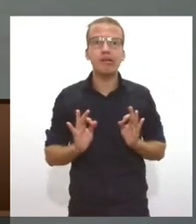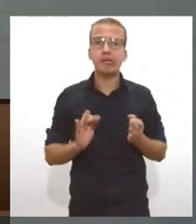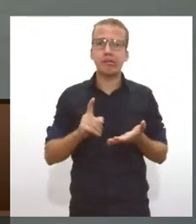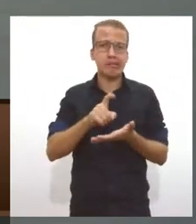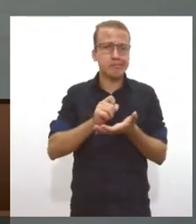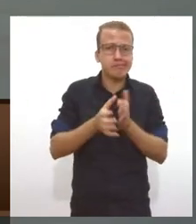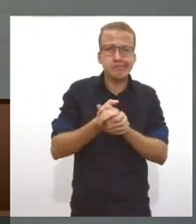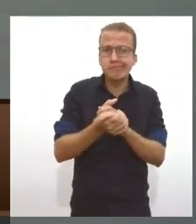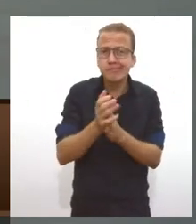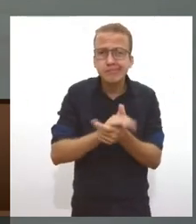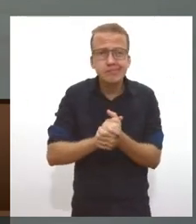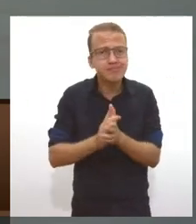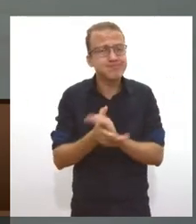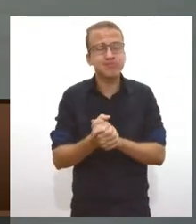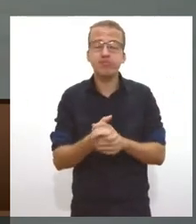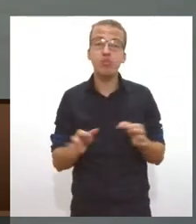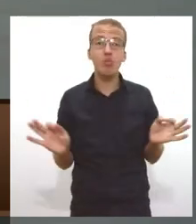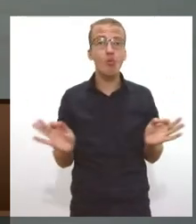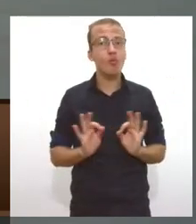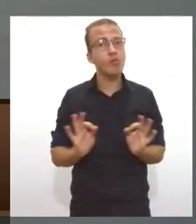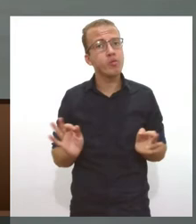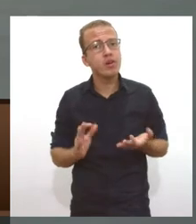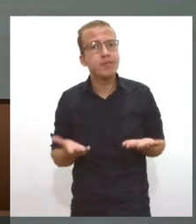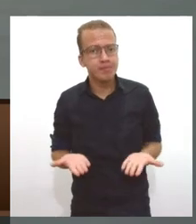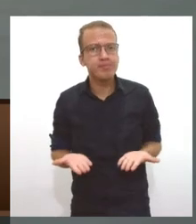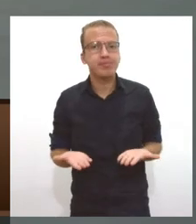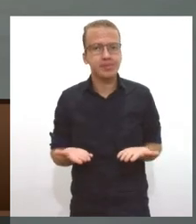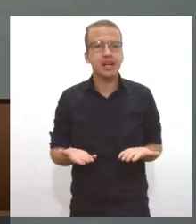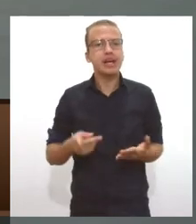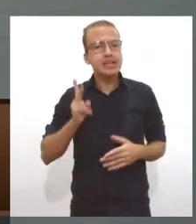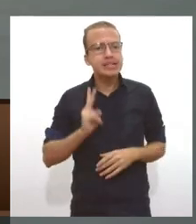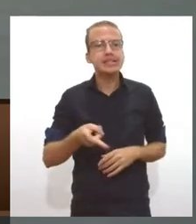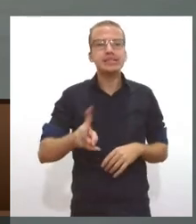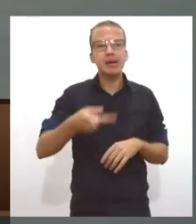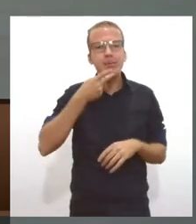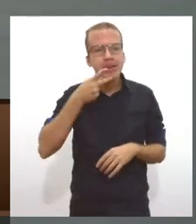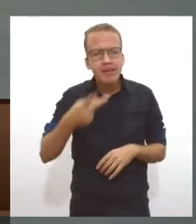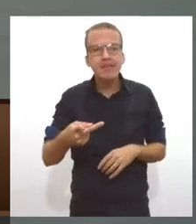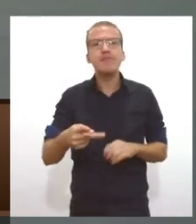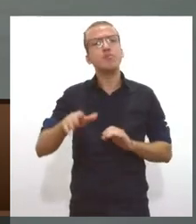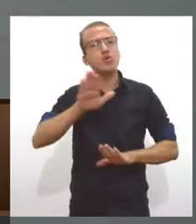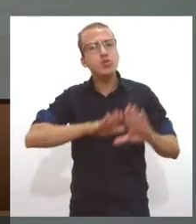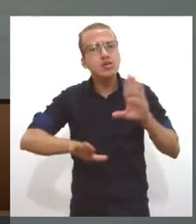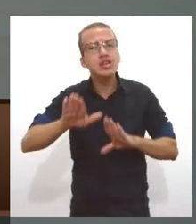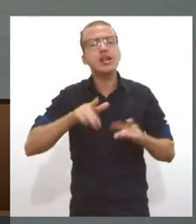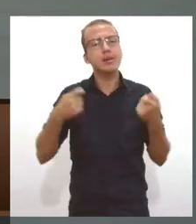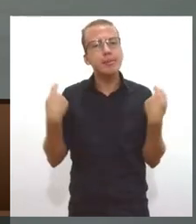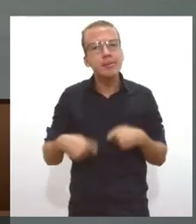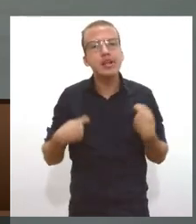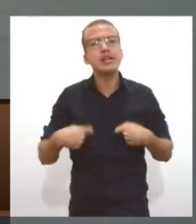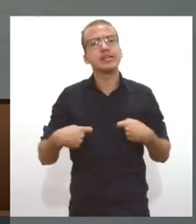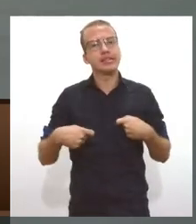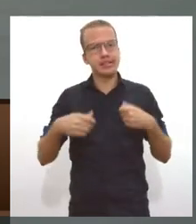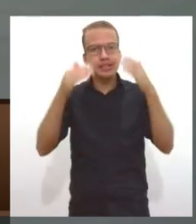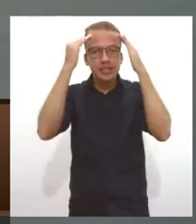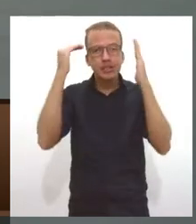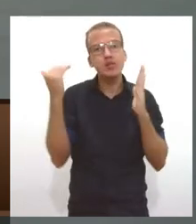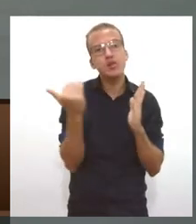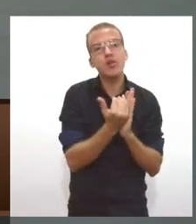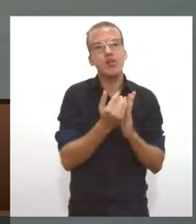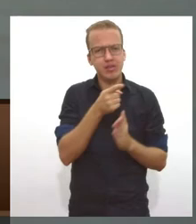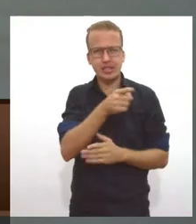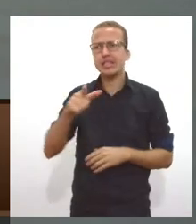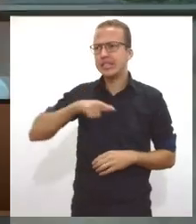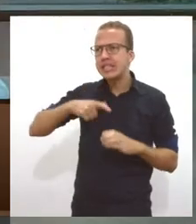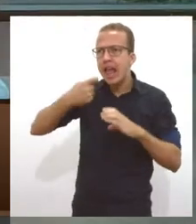perto dessas pessoas. E, assim, a gente sempre está falando aqui, todo cuidado é pouco, então vamos tomar esses vídeos cuidados. Vocês também receberam esses vídeos, né, Carla?